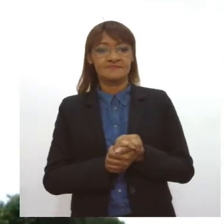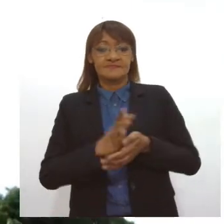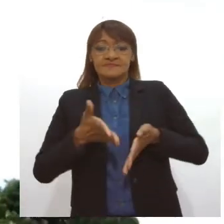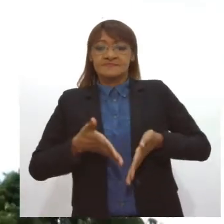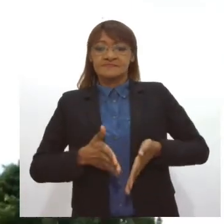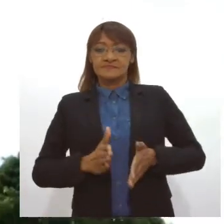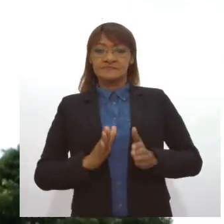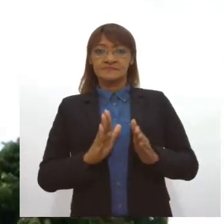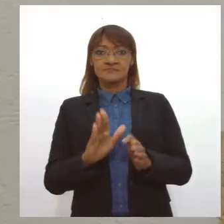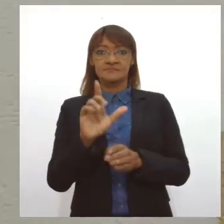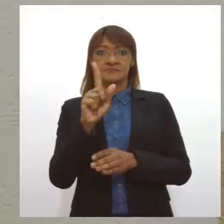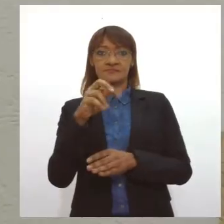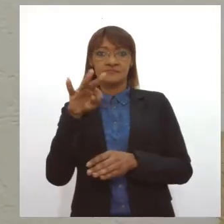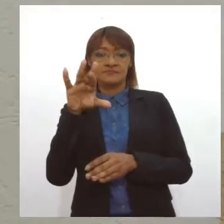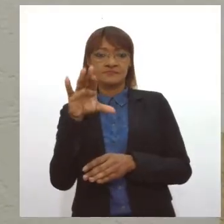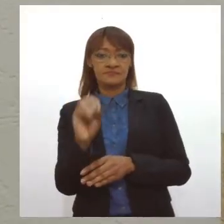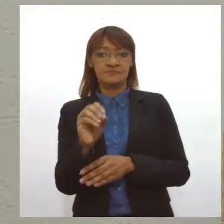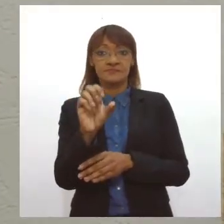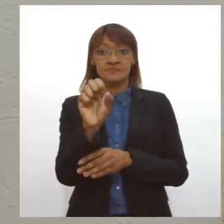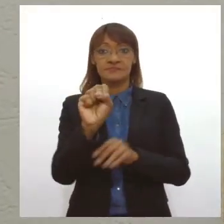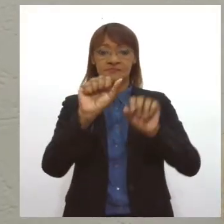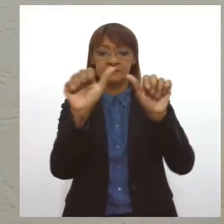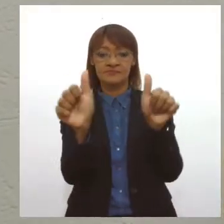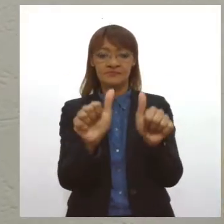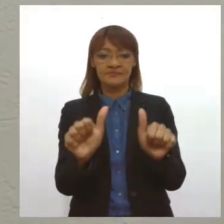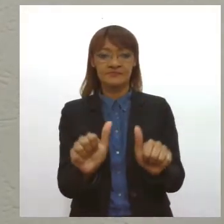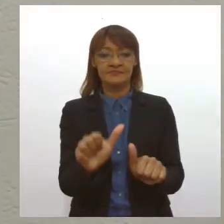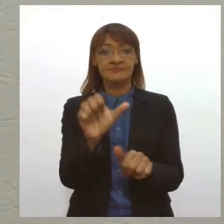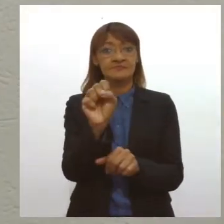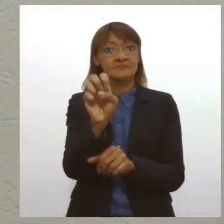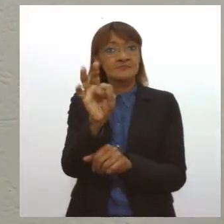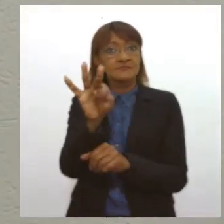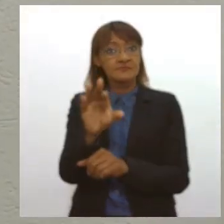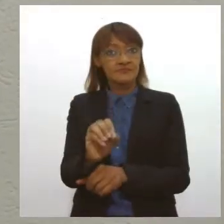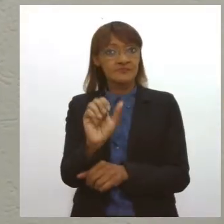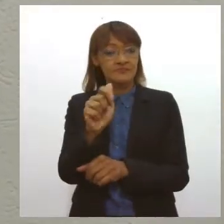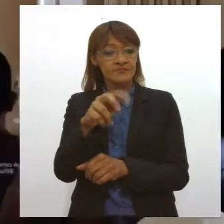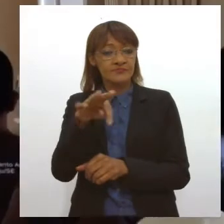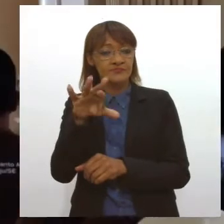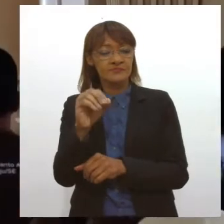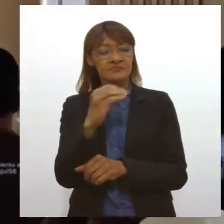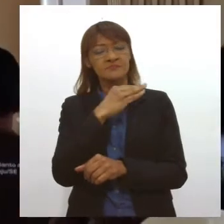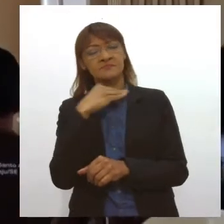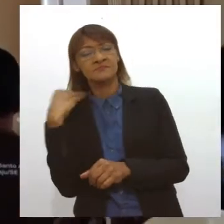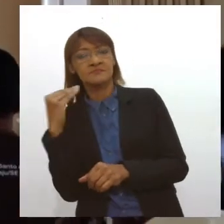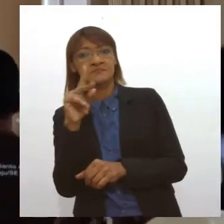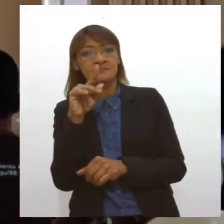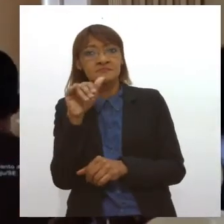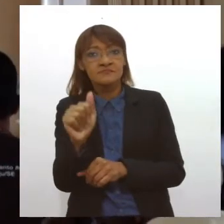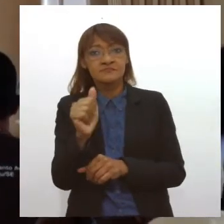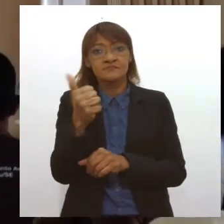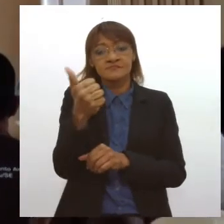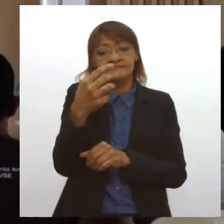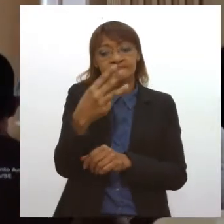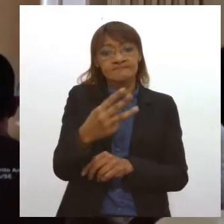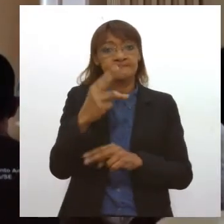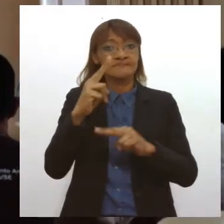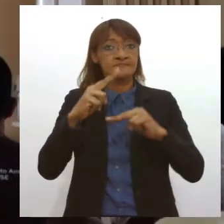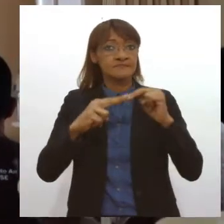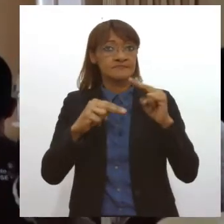Lisboa, Santo Antônio de Lisboa ou Santo Antônio de Pádua, morreu no dia 13 de junho de